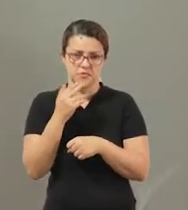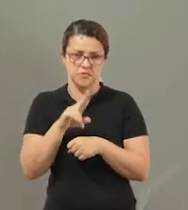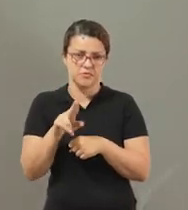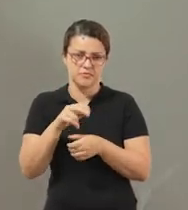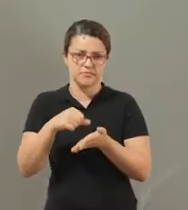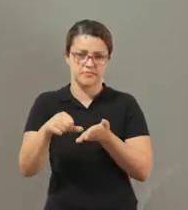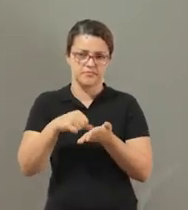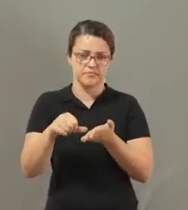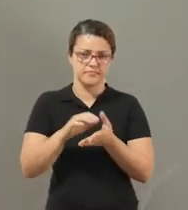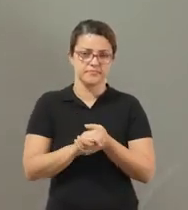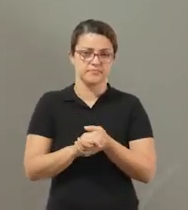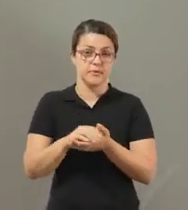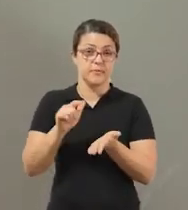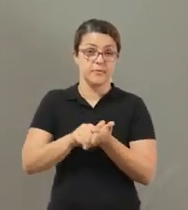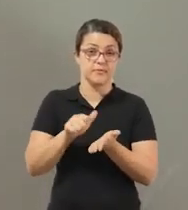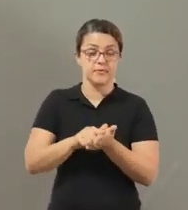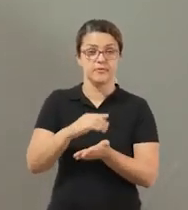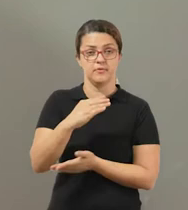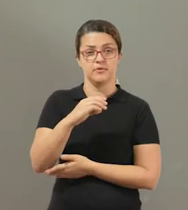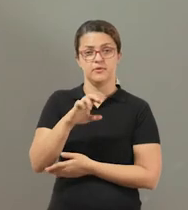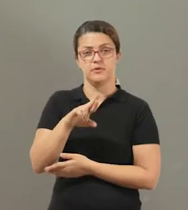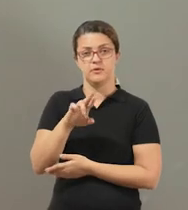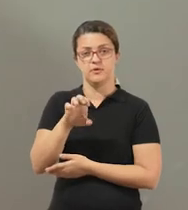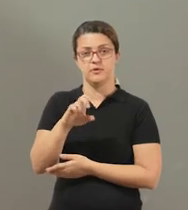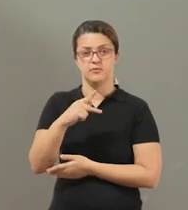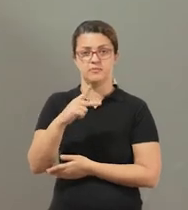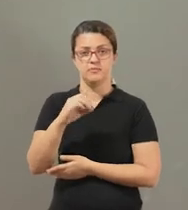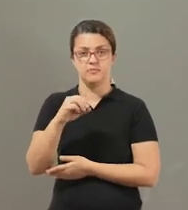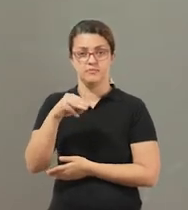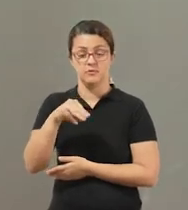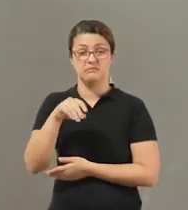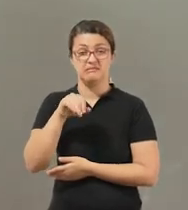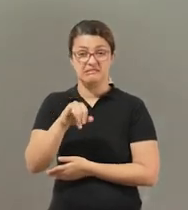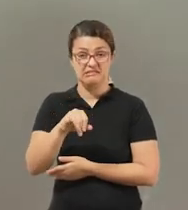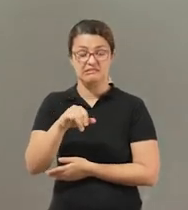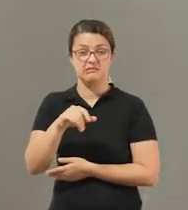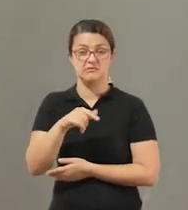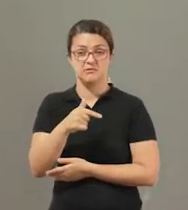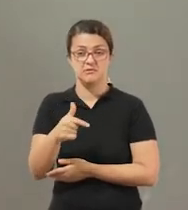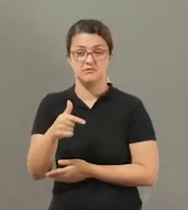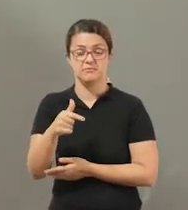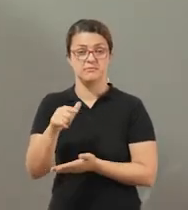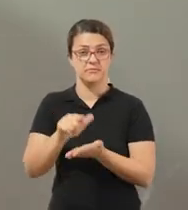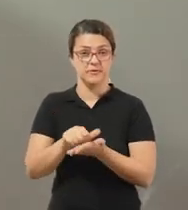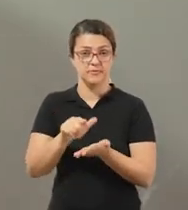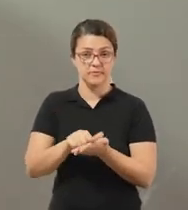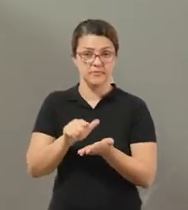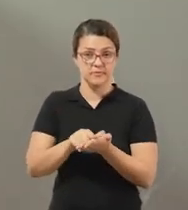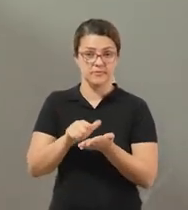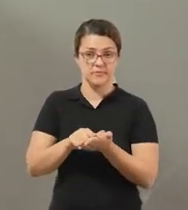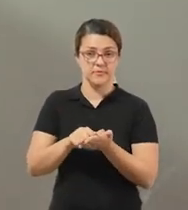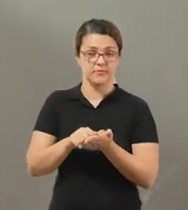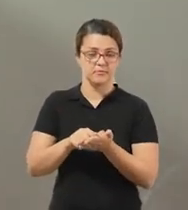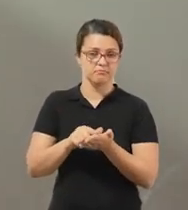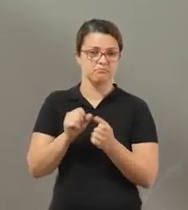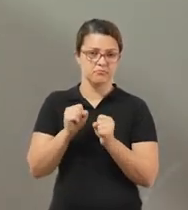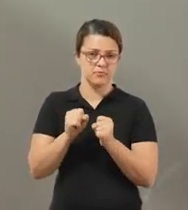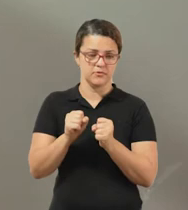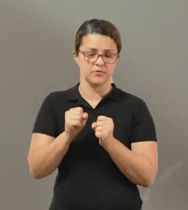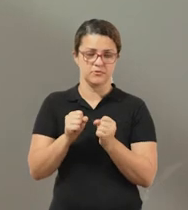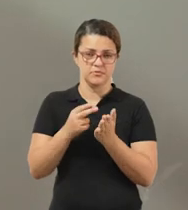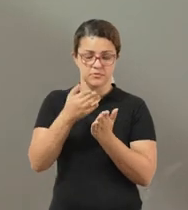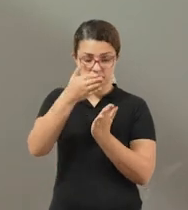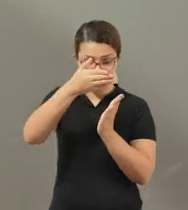crepom, sugiro que seja algumas cores, tá bom? Se não tiver papel crepom, pode usar outra folha de caderno, papel sulfite,